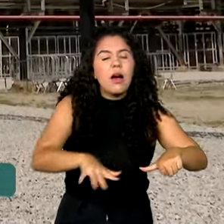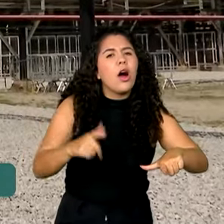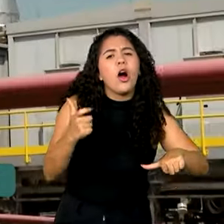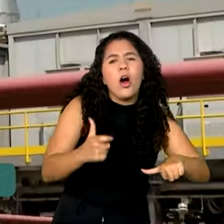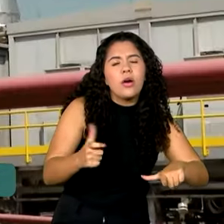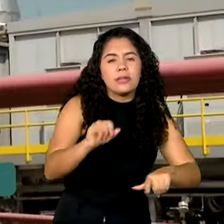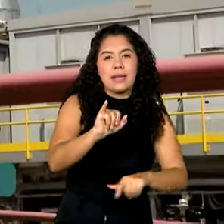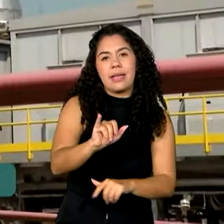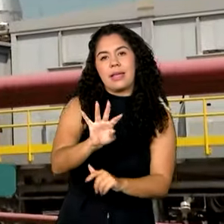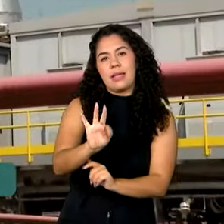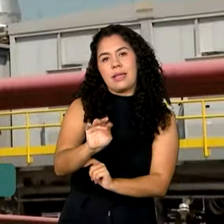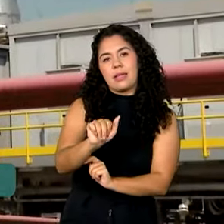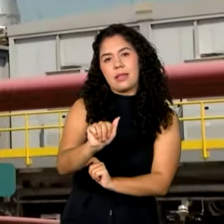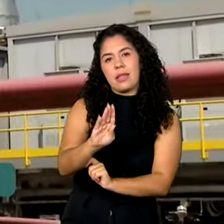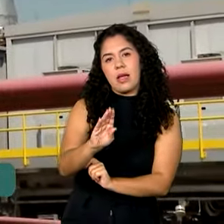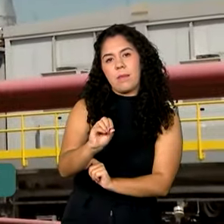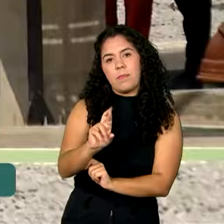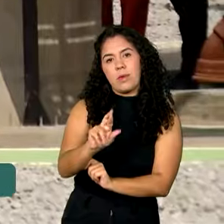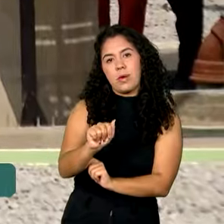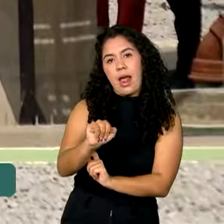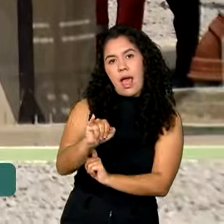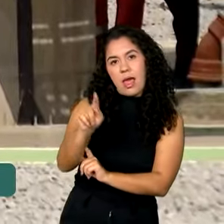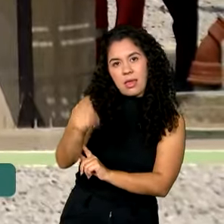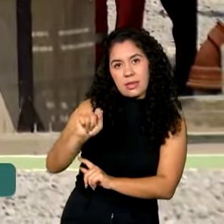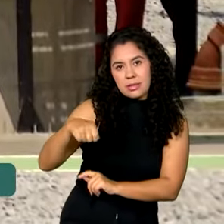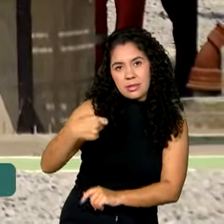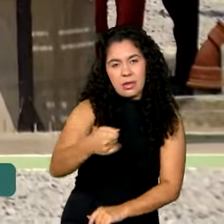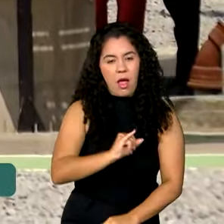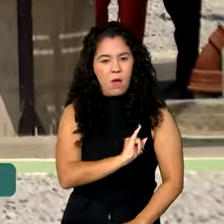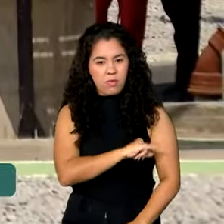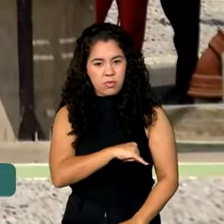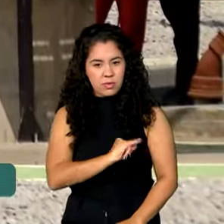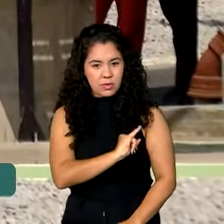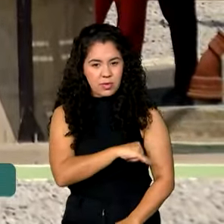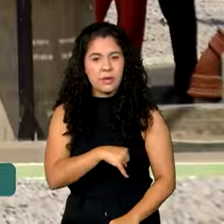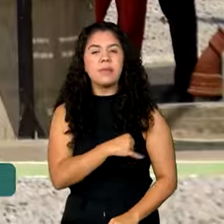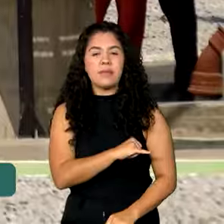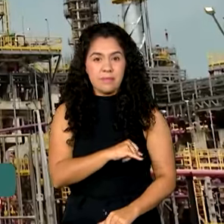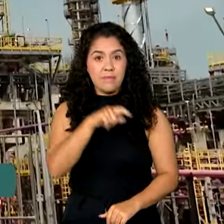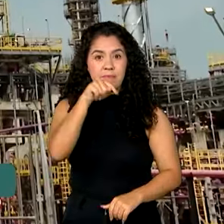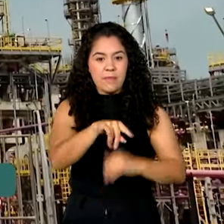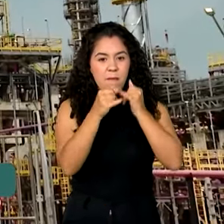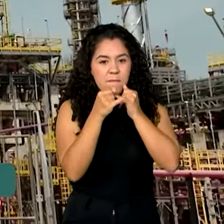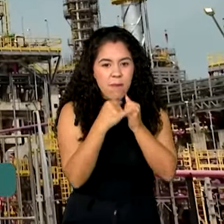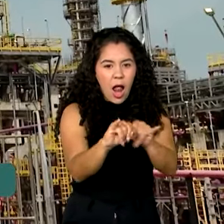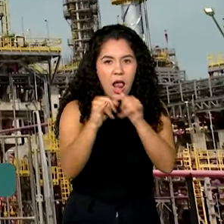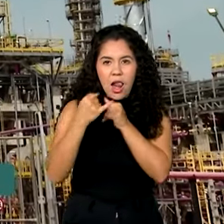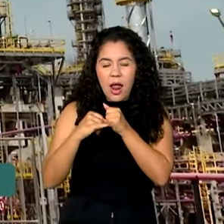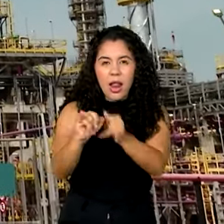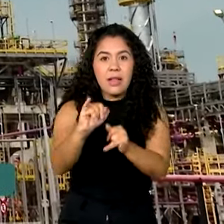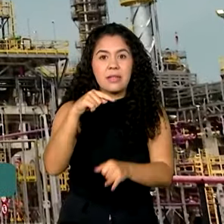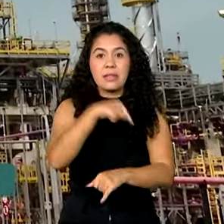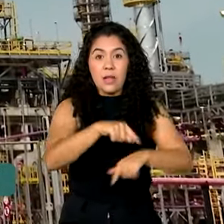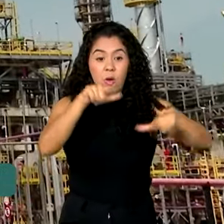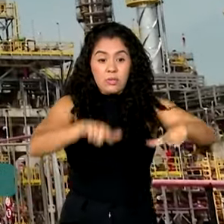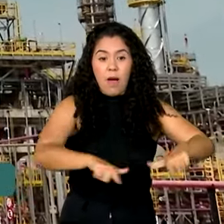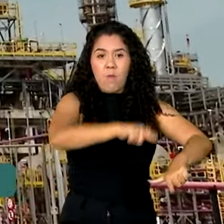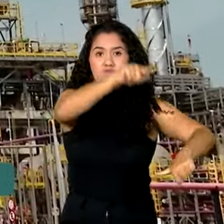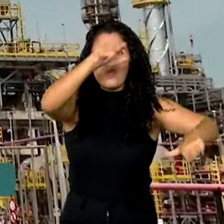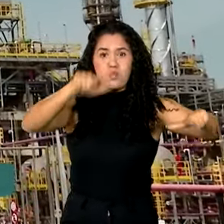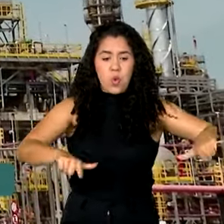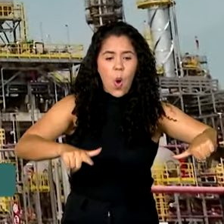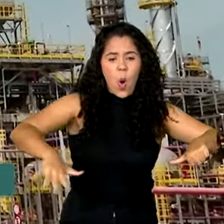região metropolitana do Rio de Janeiro, o Complexo de Energias Boa Ventura será a maior unidade de